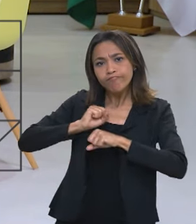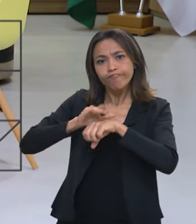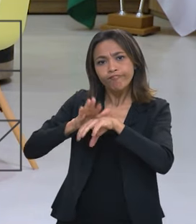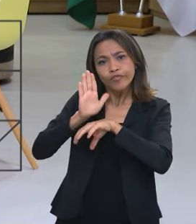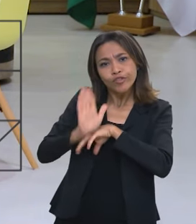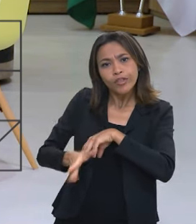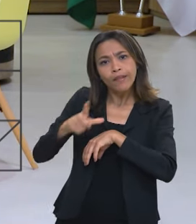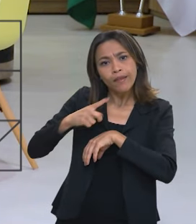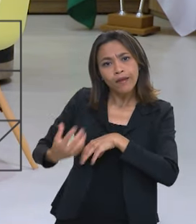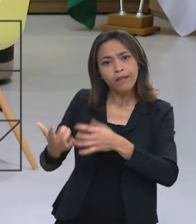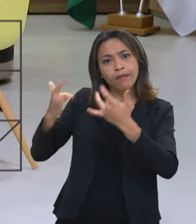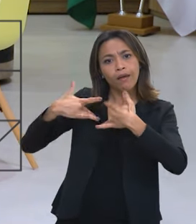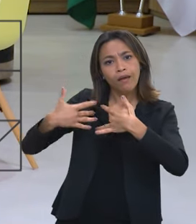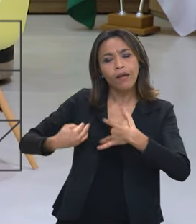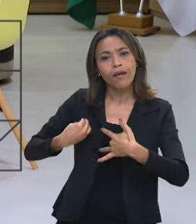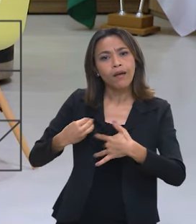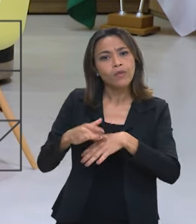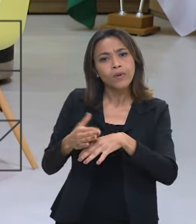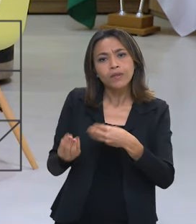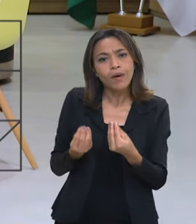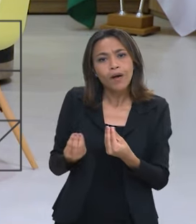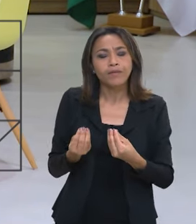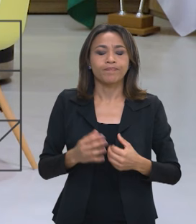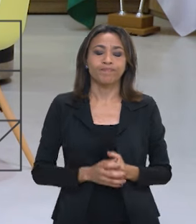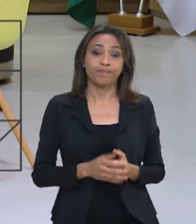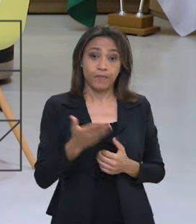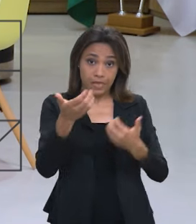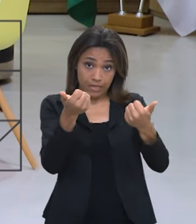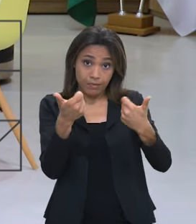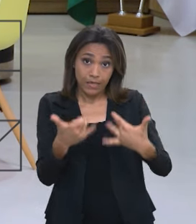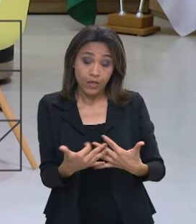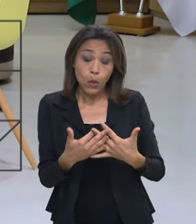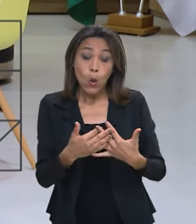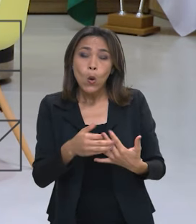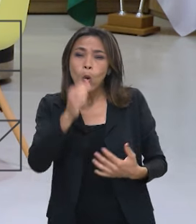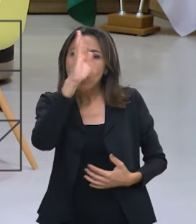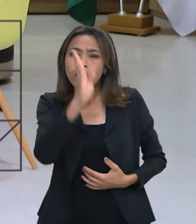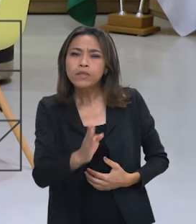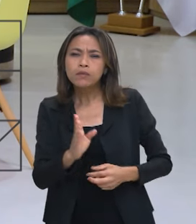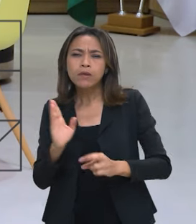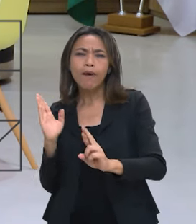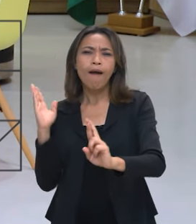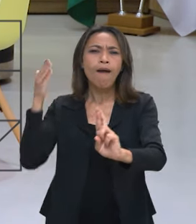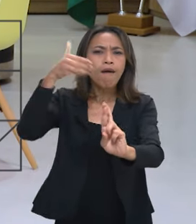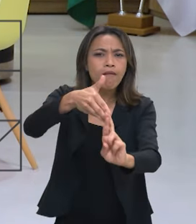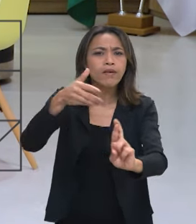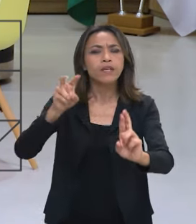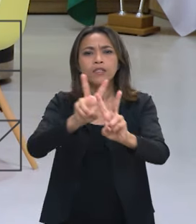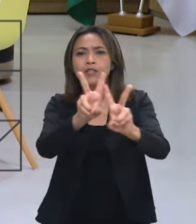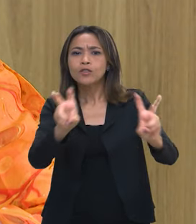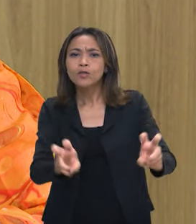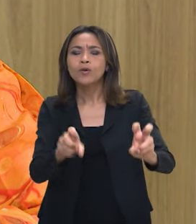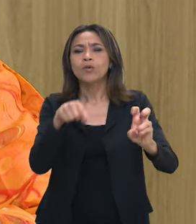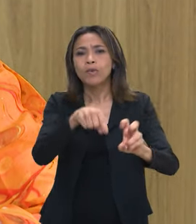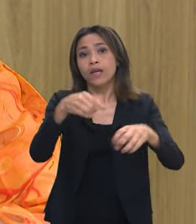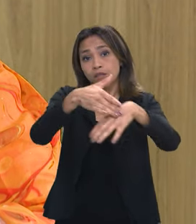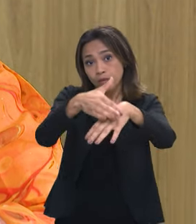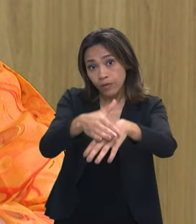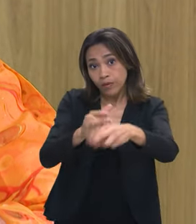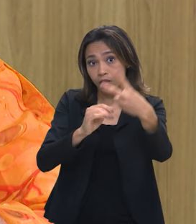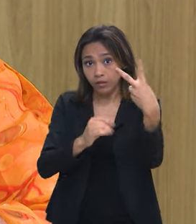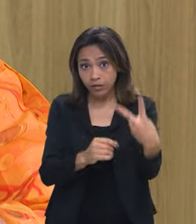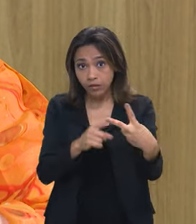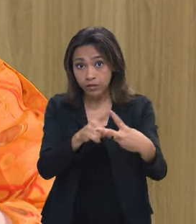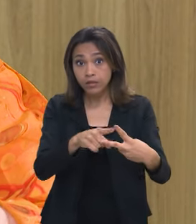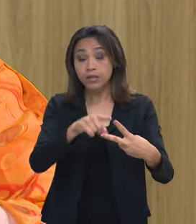infectados Carol o Brasil é uma grande referência na abordagem da questão de HIV e AIDS